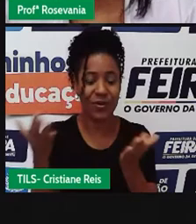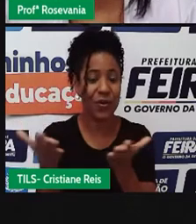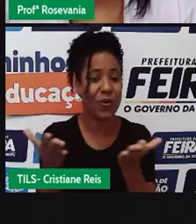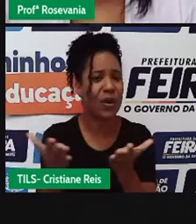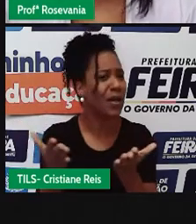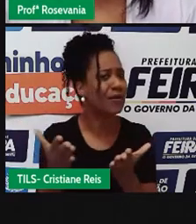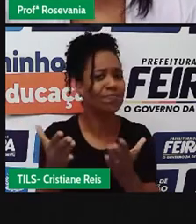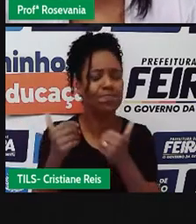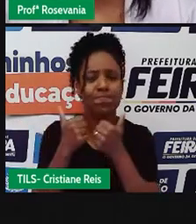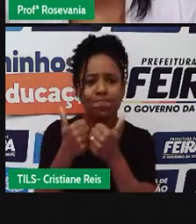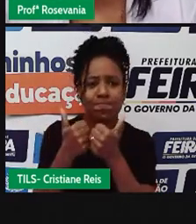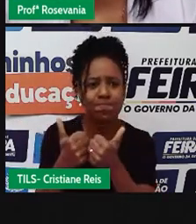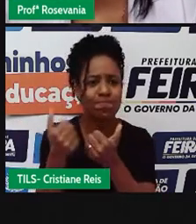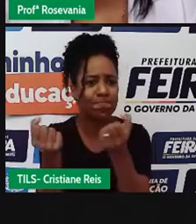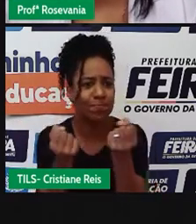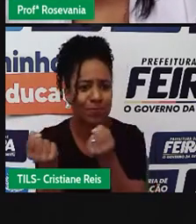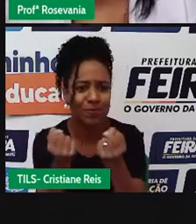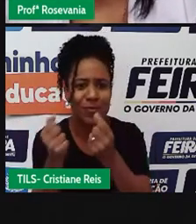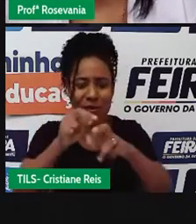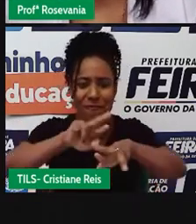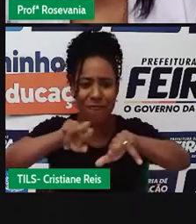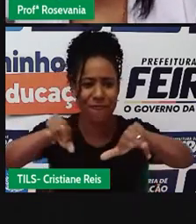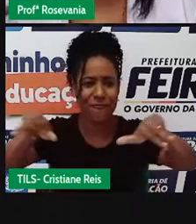transporte. Na realidade, né,